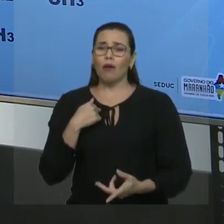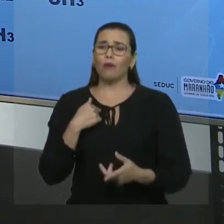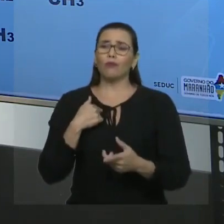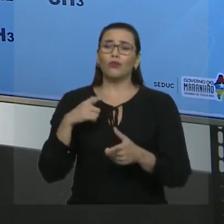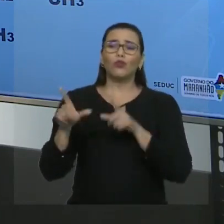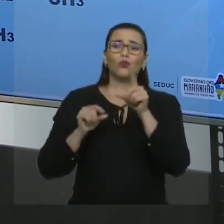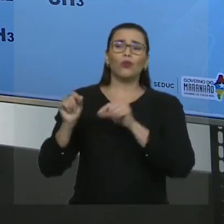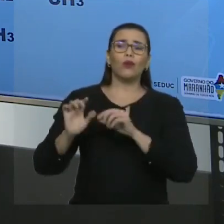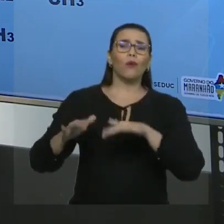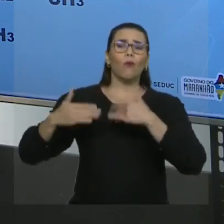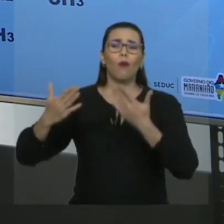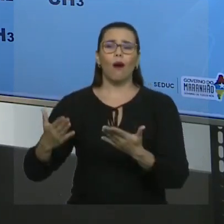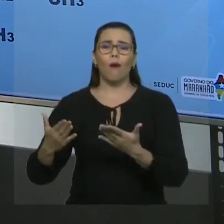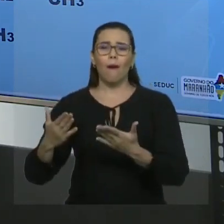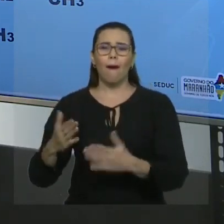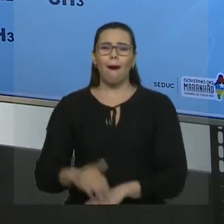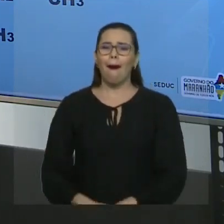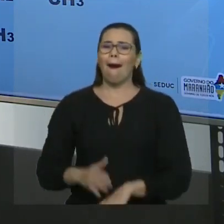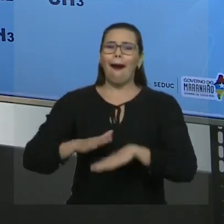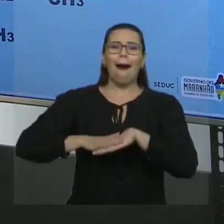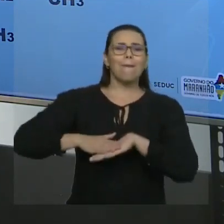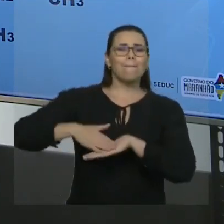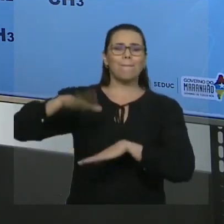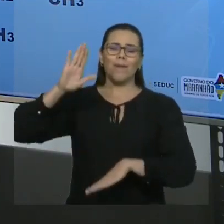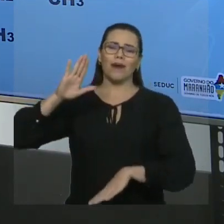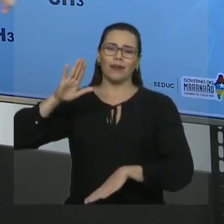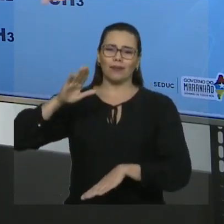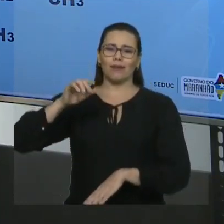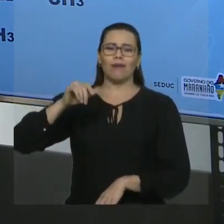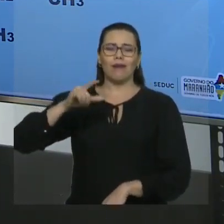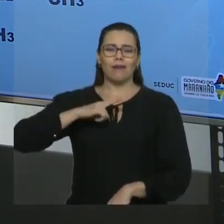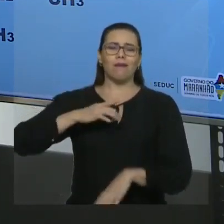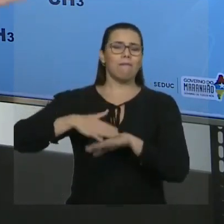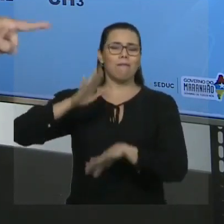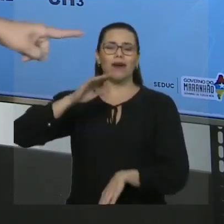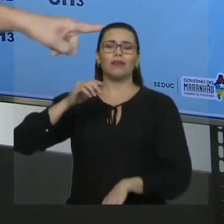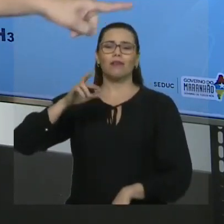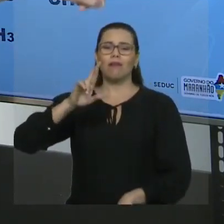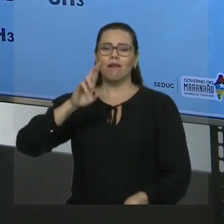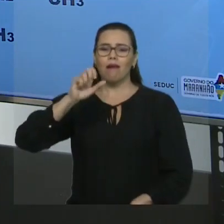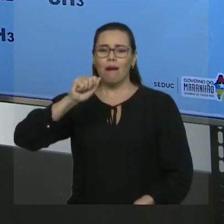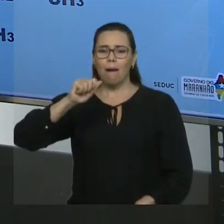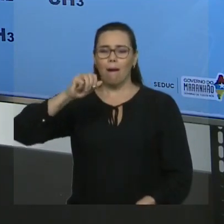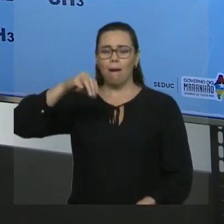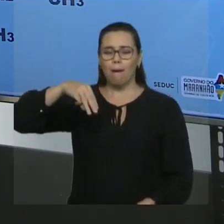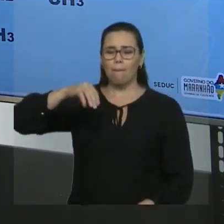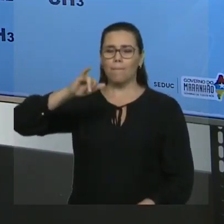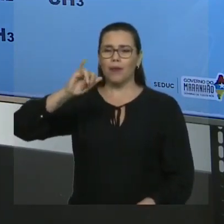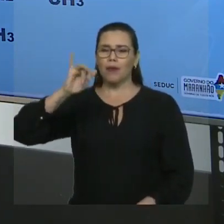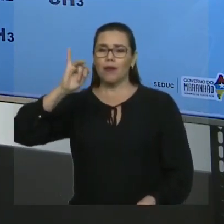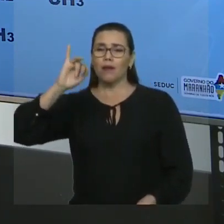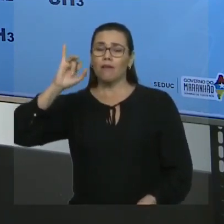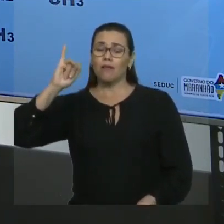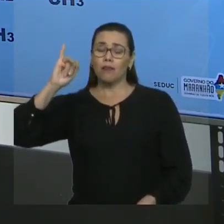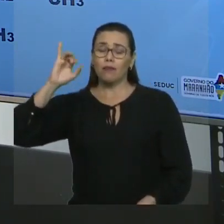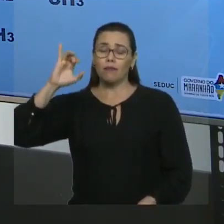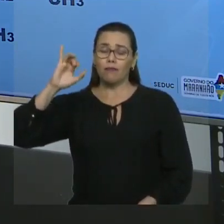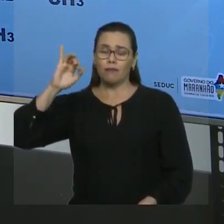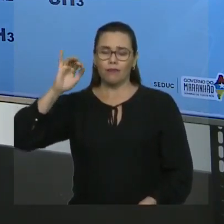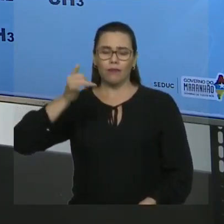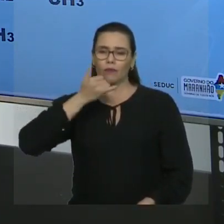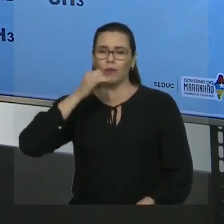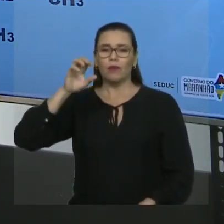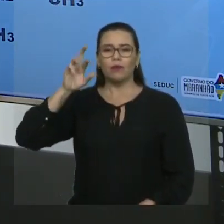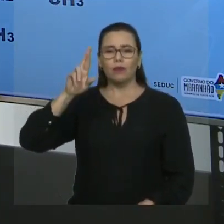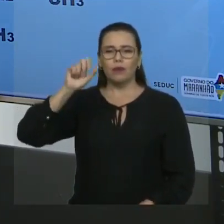observar esta cadeia como sendo a principal, vai perceber que só tem esta ramificação aqui. Uma apenas. Mas se eu pegar esta cadeia